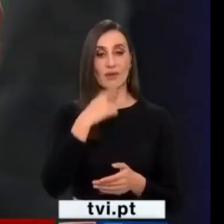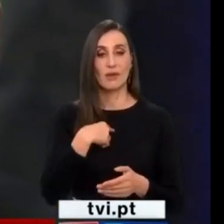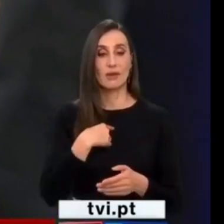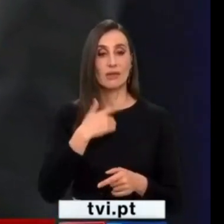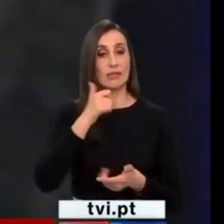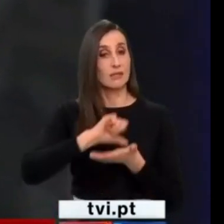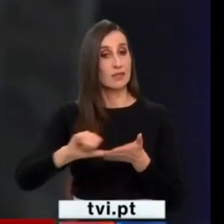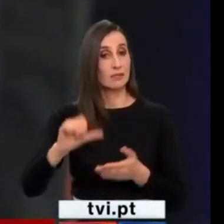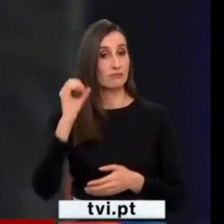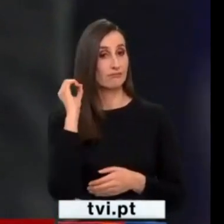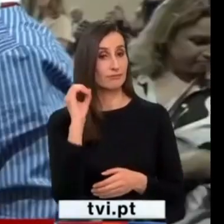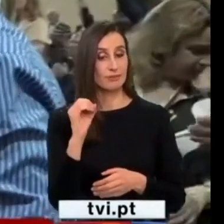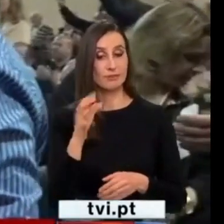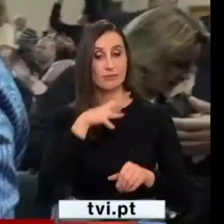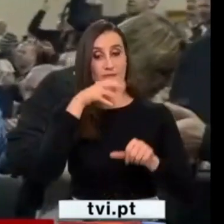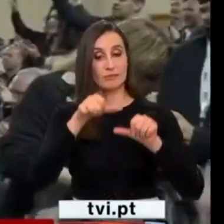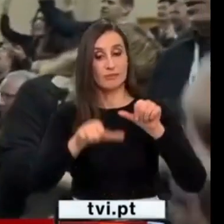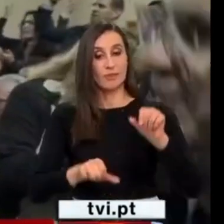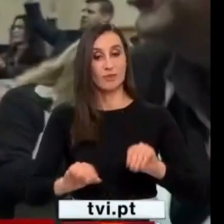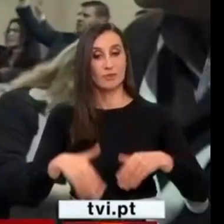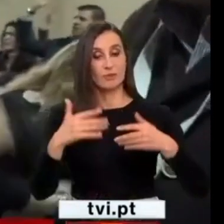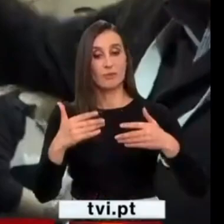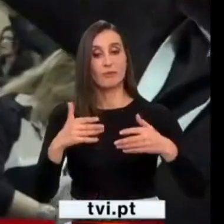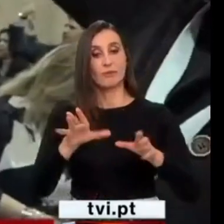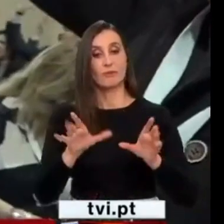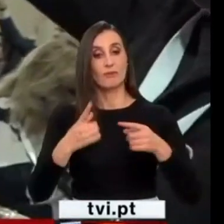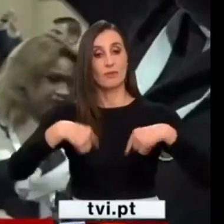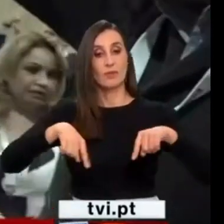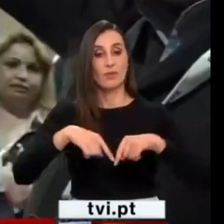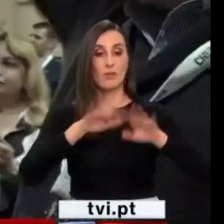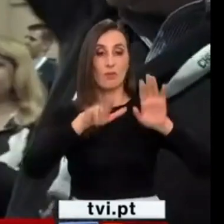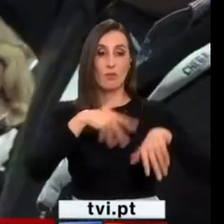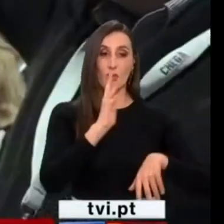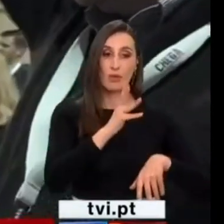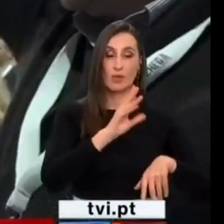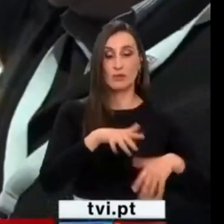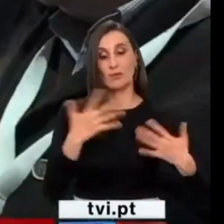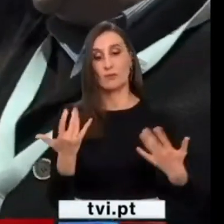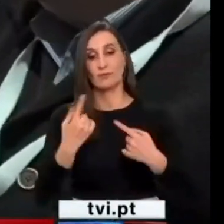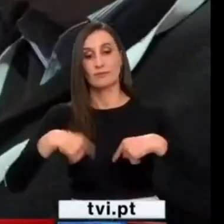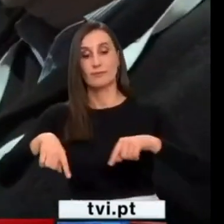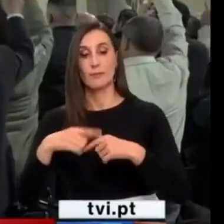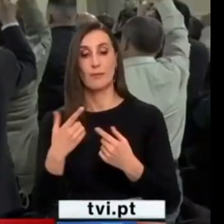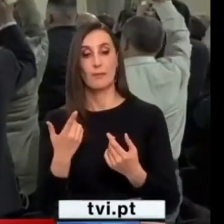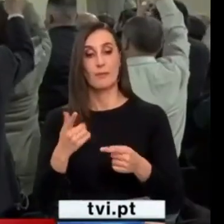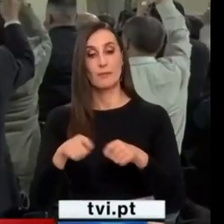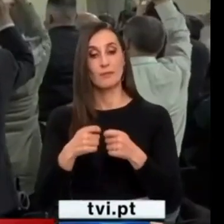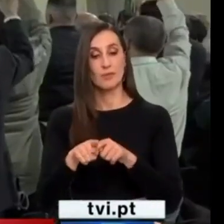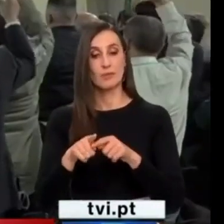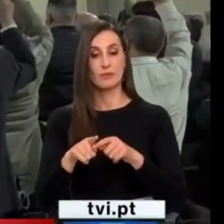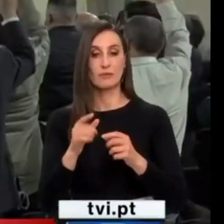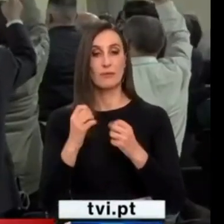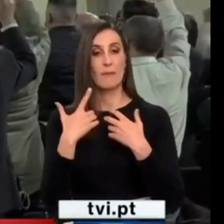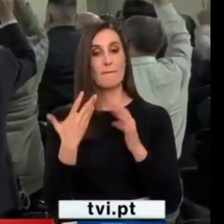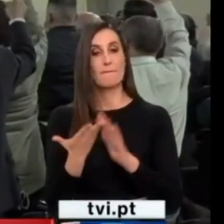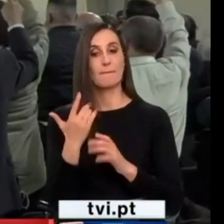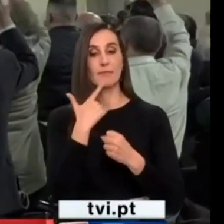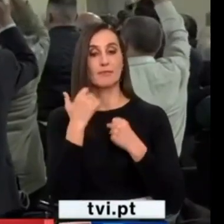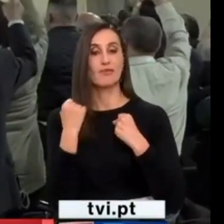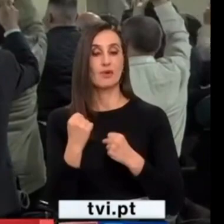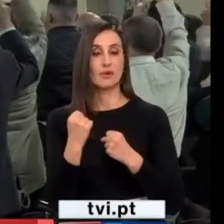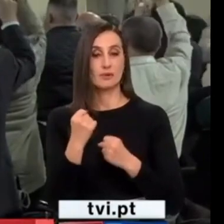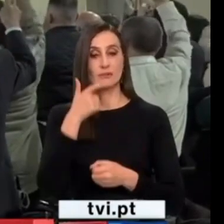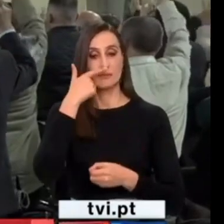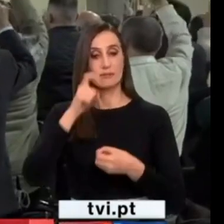render. Declarações no final do primeiro Conselho Nacional, depois do Congresso, um partido mais preparado e mais sólido, garantem os